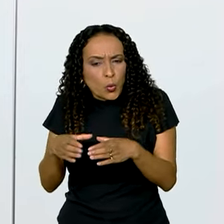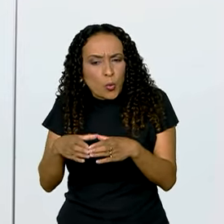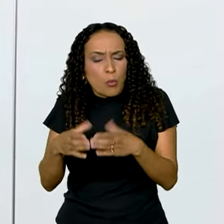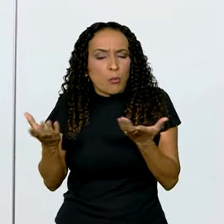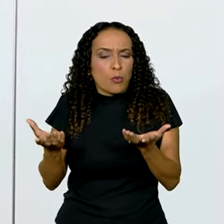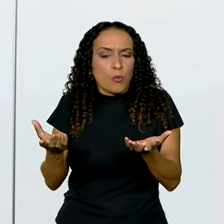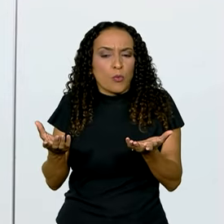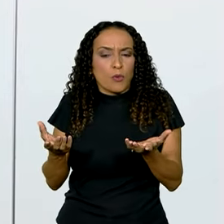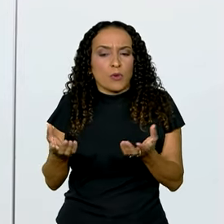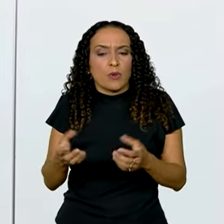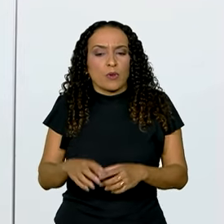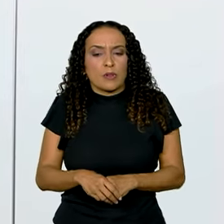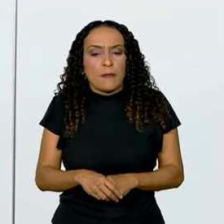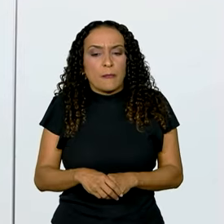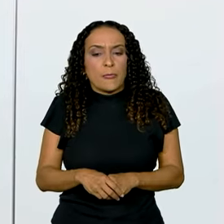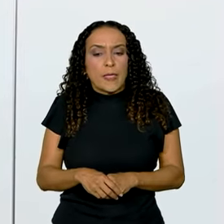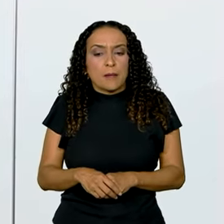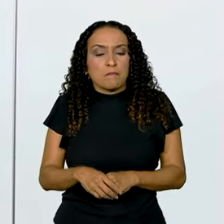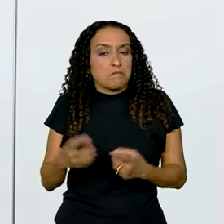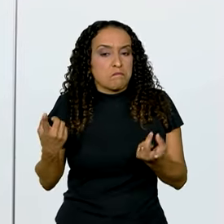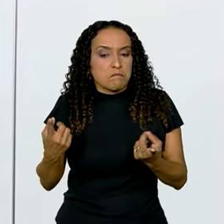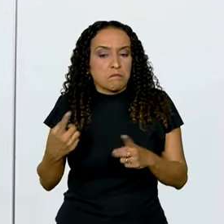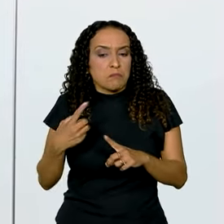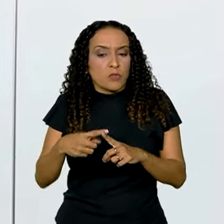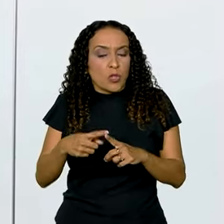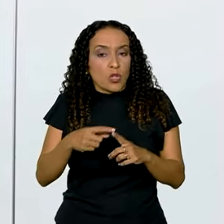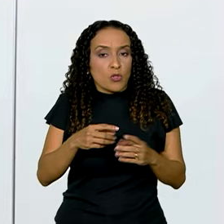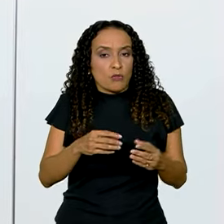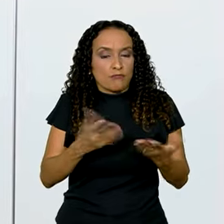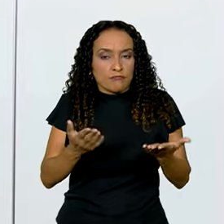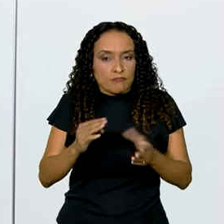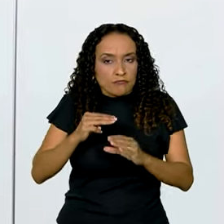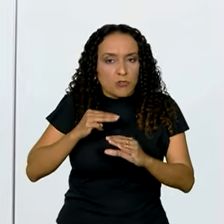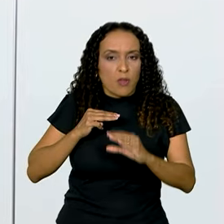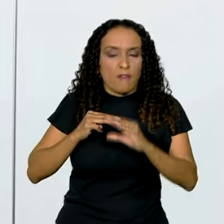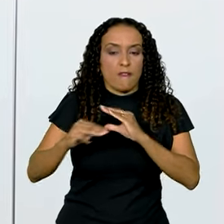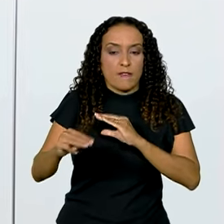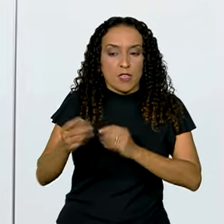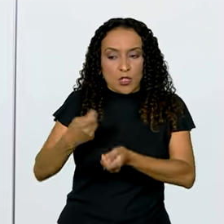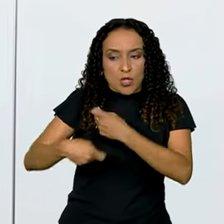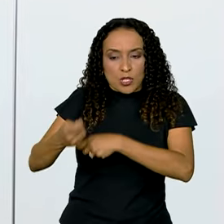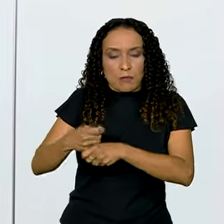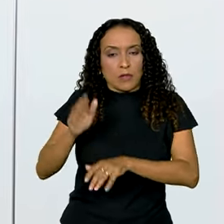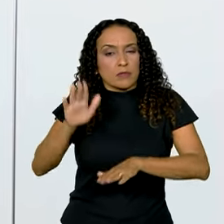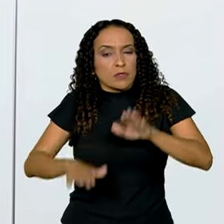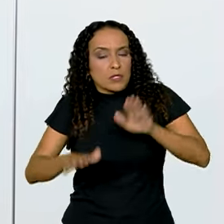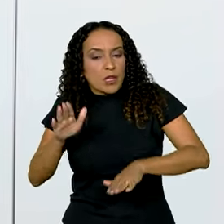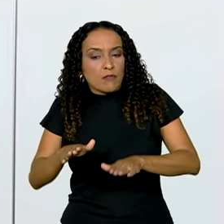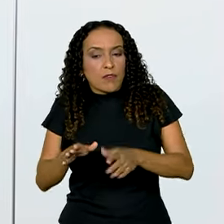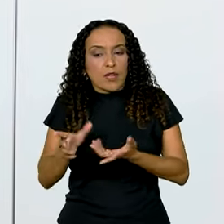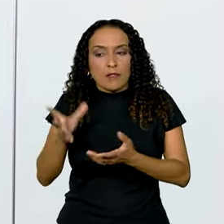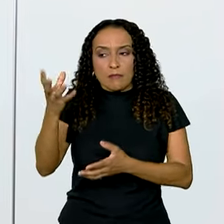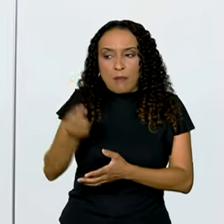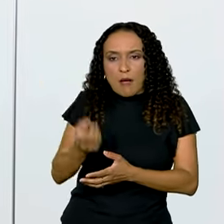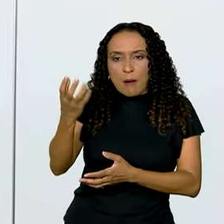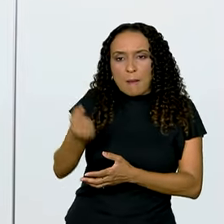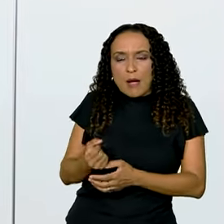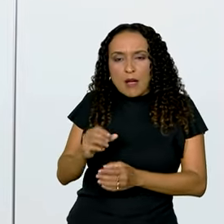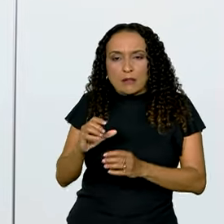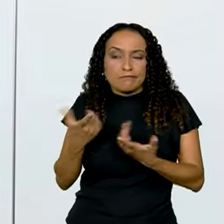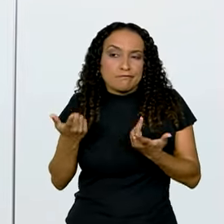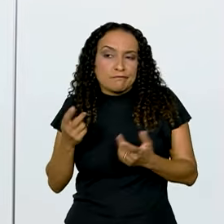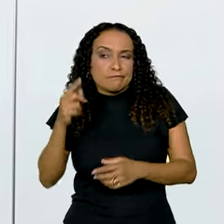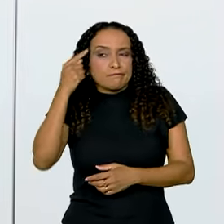por ocasião do envio do orçamento, era de que talvez as receitas correntes estivessem um pouco